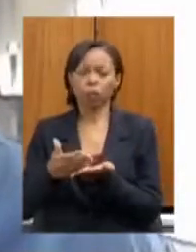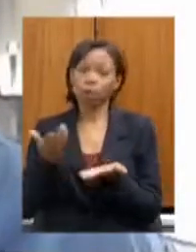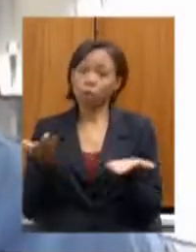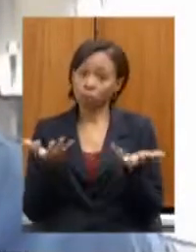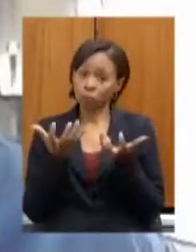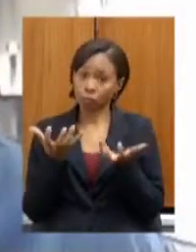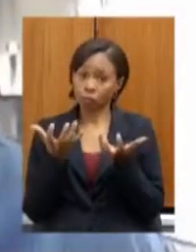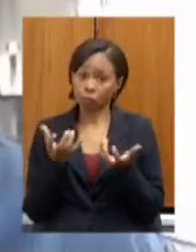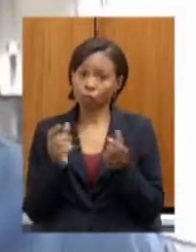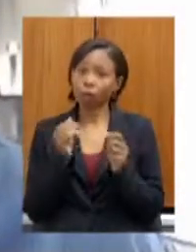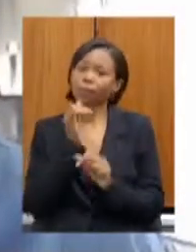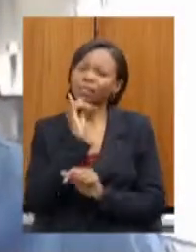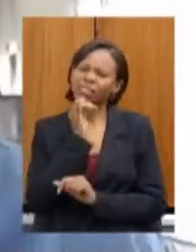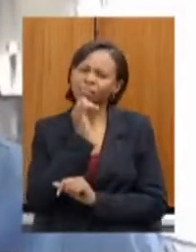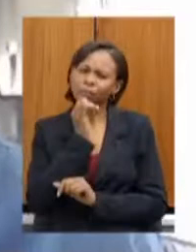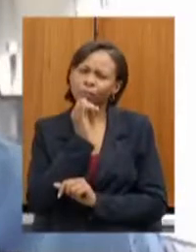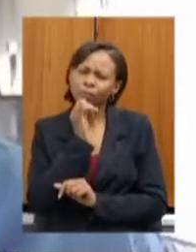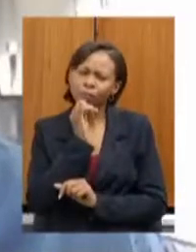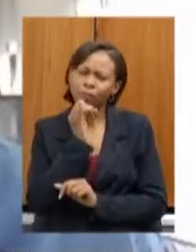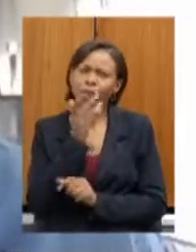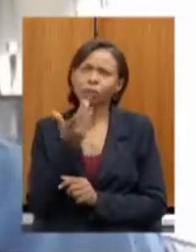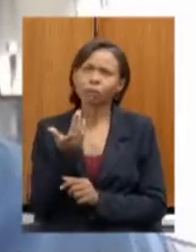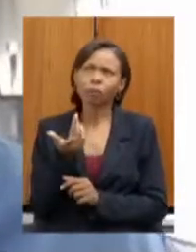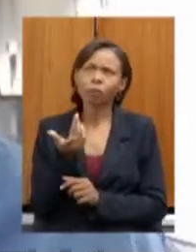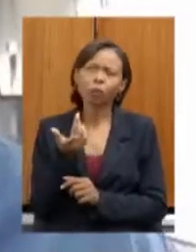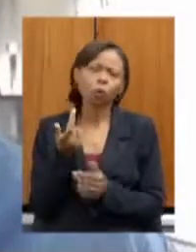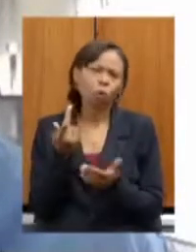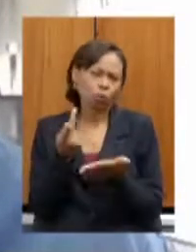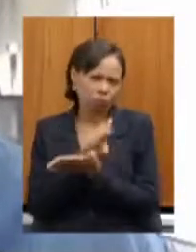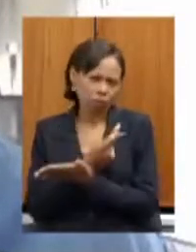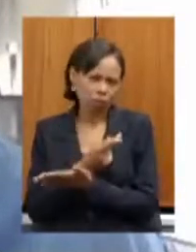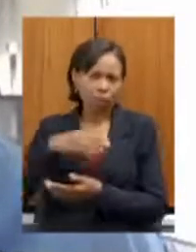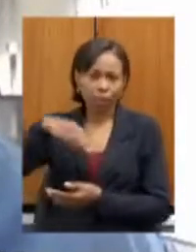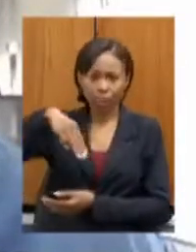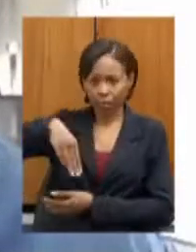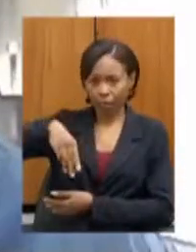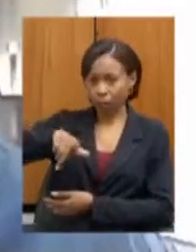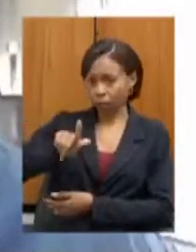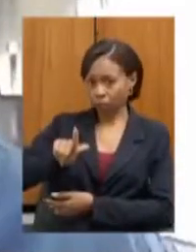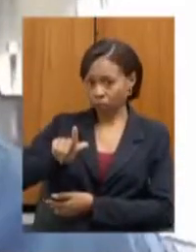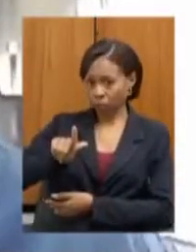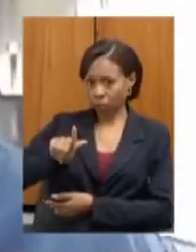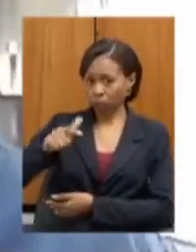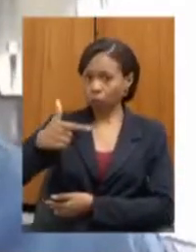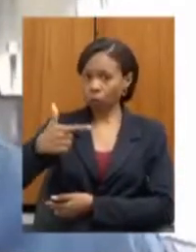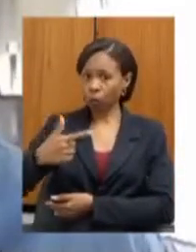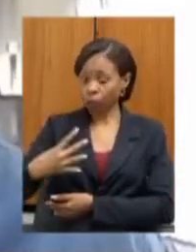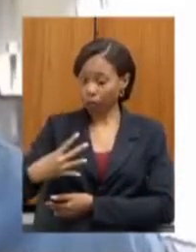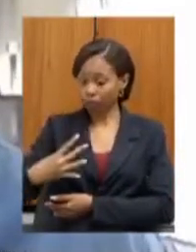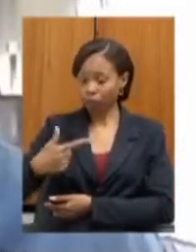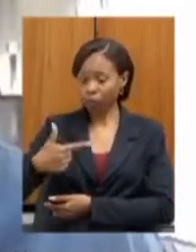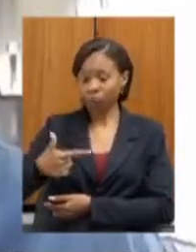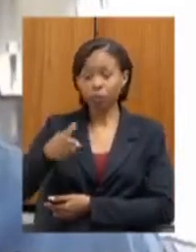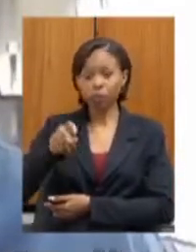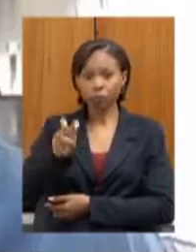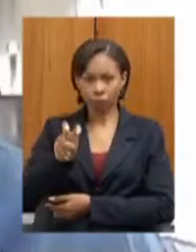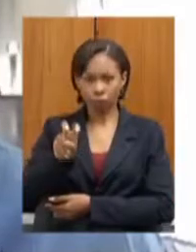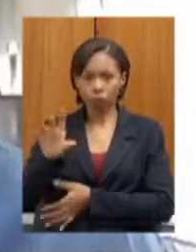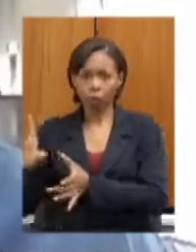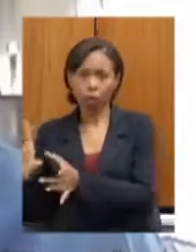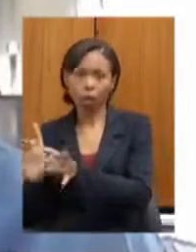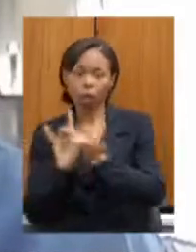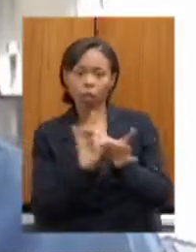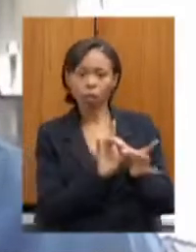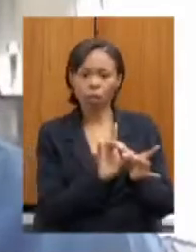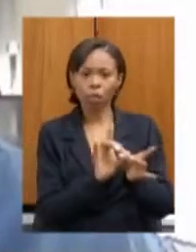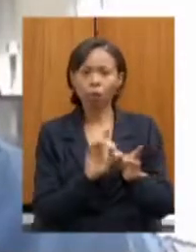secretário, exemplificar como o caso da MG 425, que liga o revés do Belém